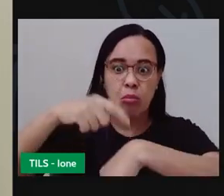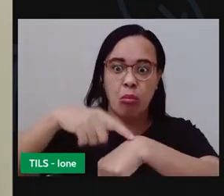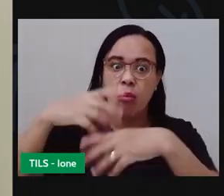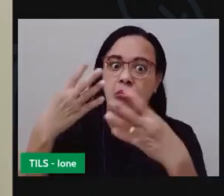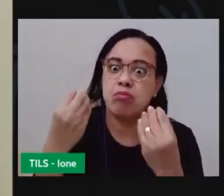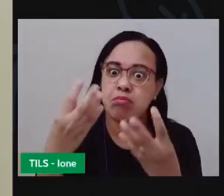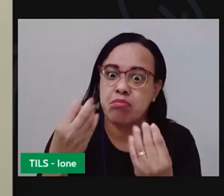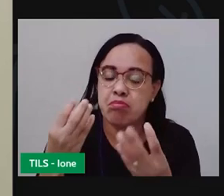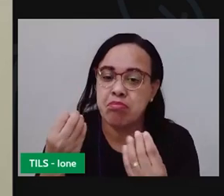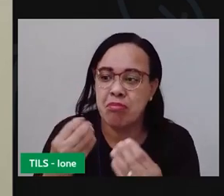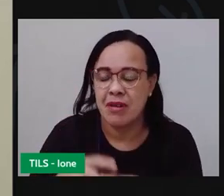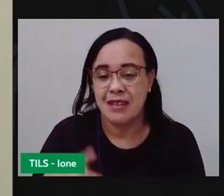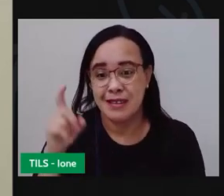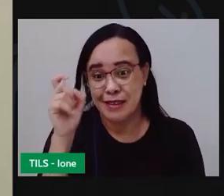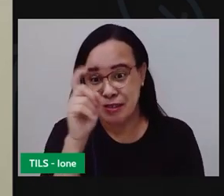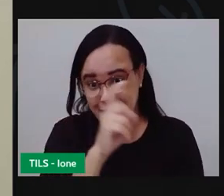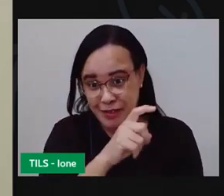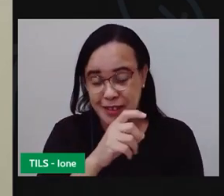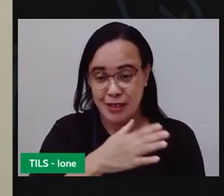Gostaram do trava-língua?